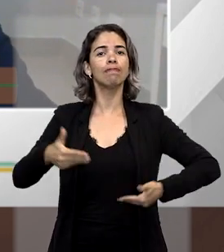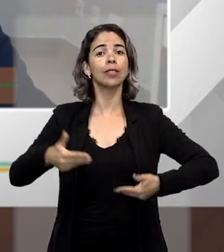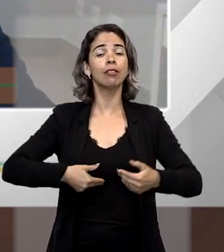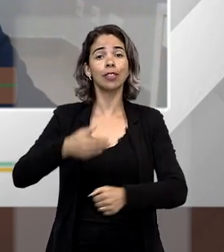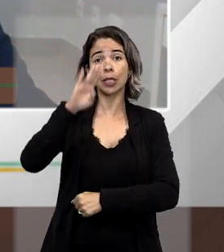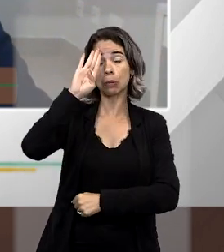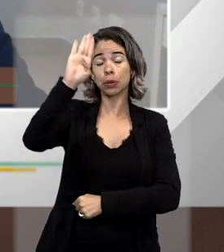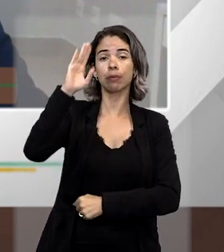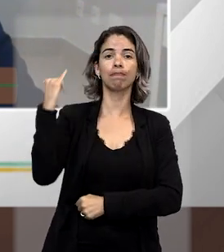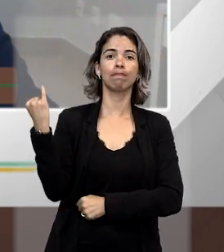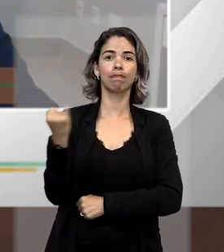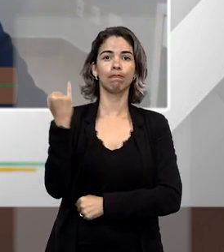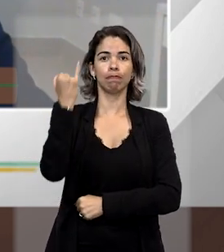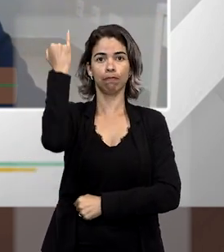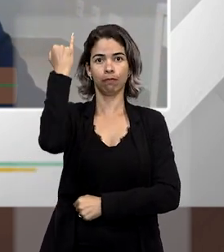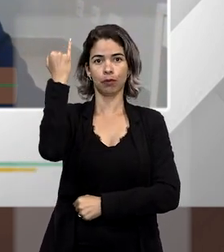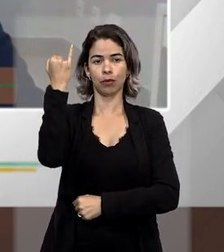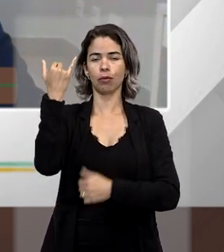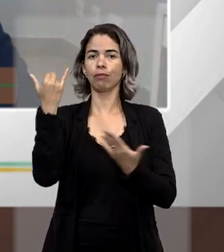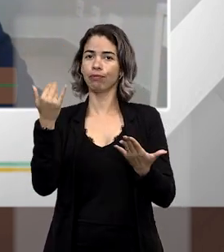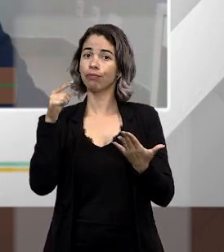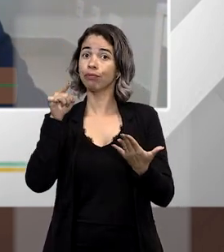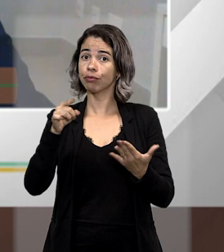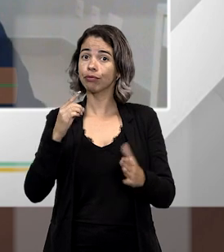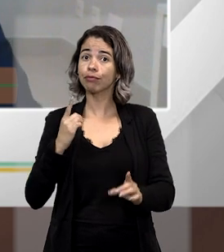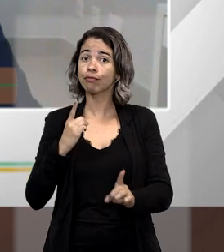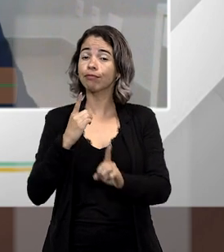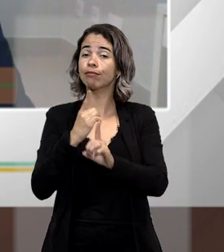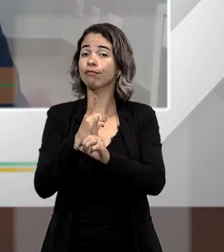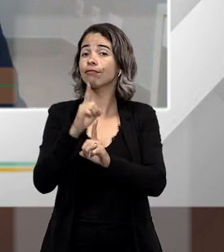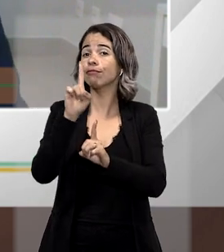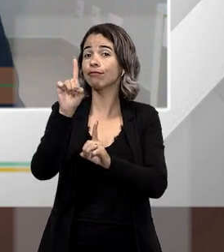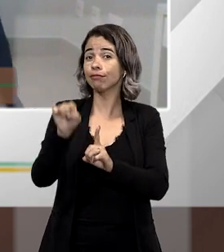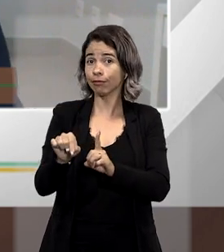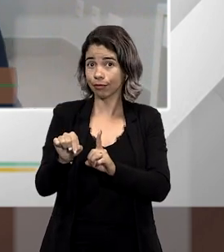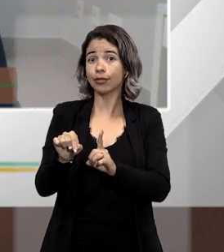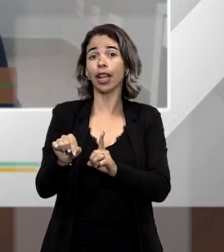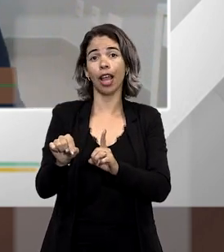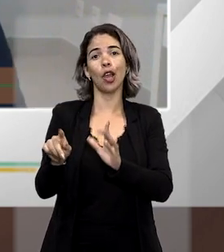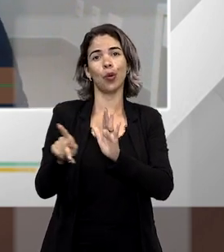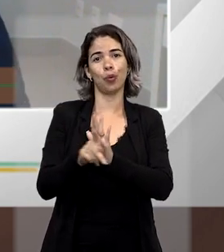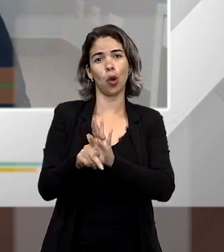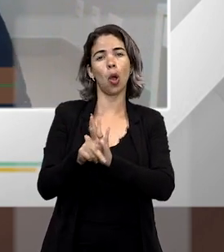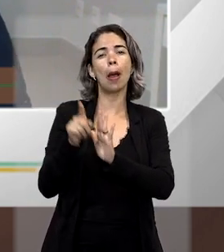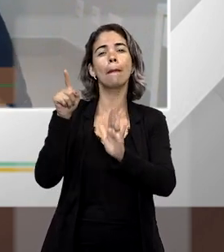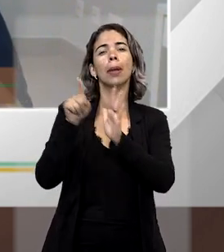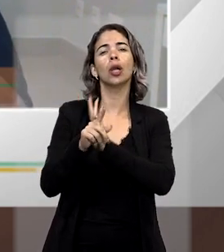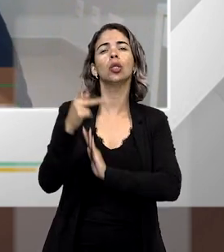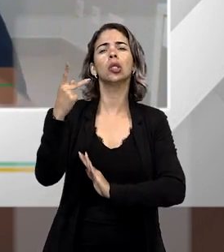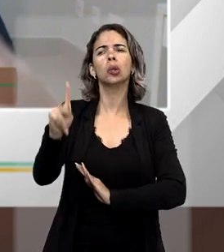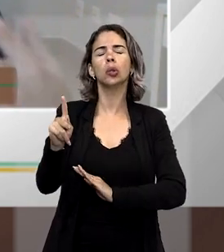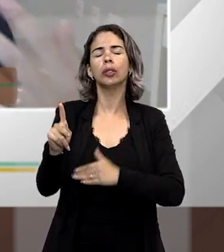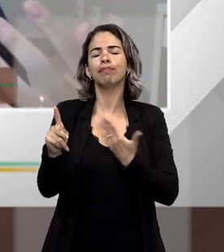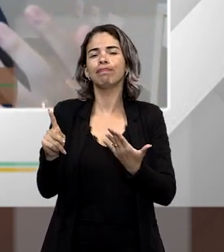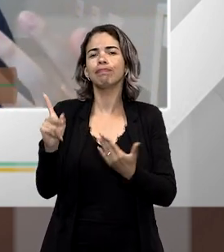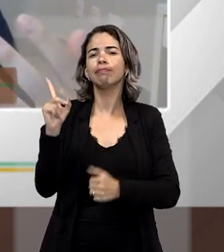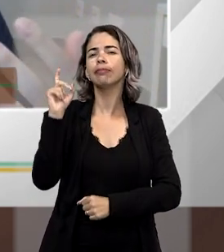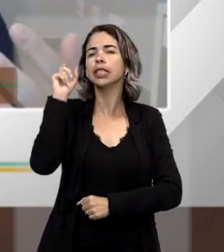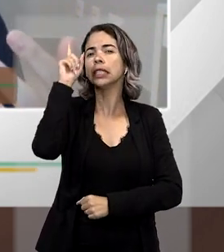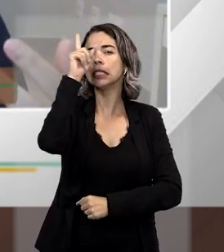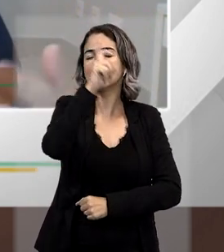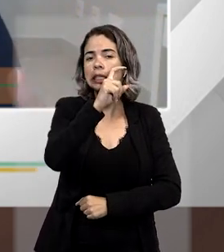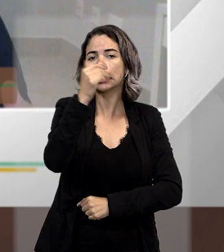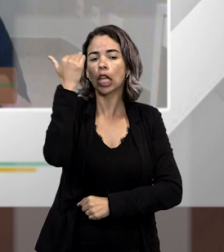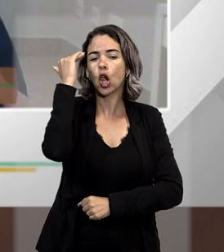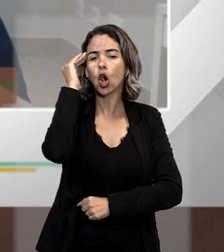essenciais. Na verdade, esta constatação vai ao encontro da sua pergunta e do que o Ricardo mencionou, da dificuldade de se